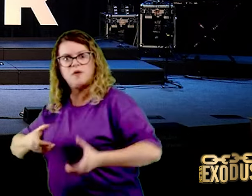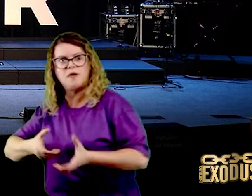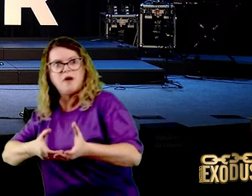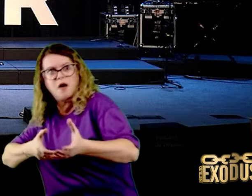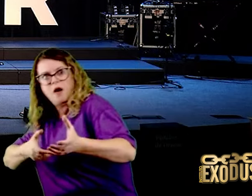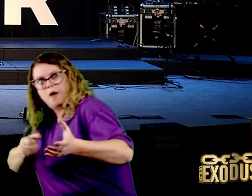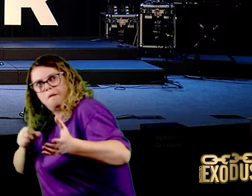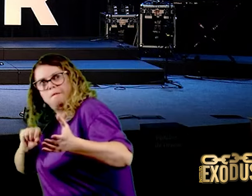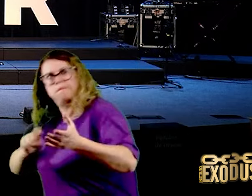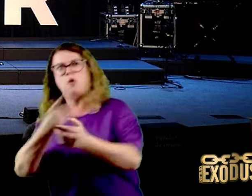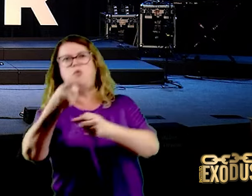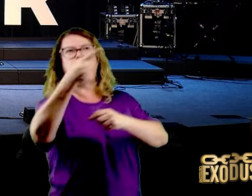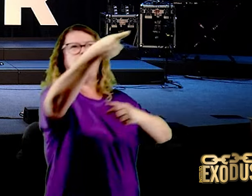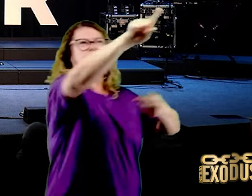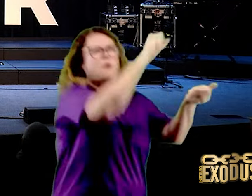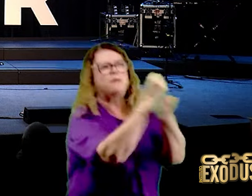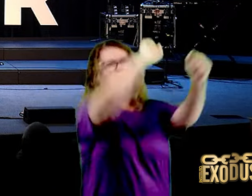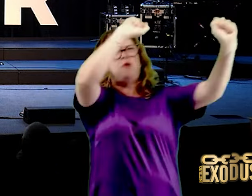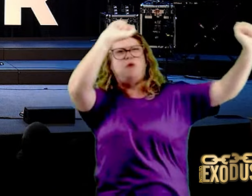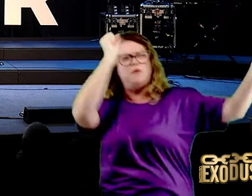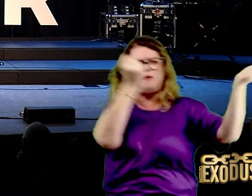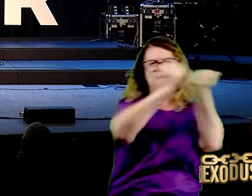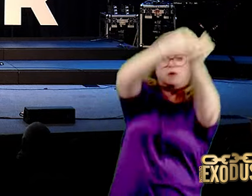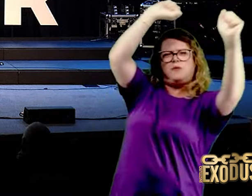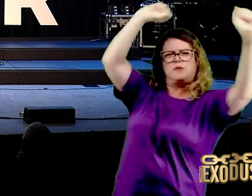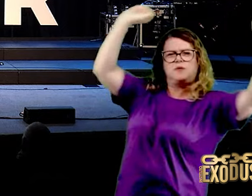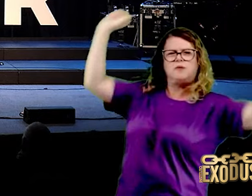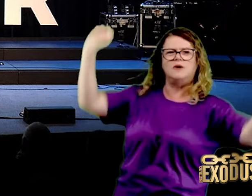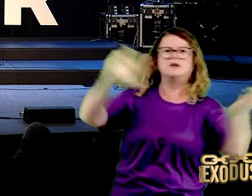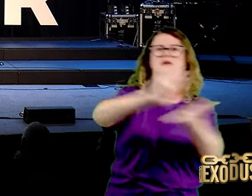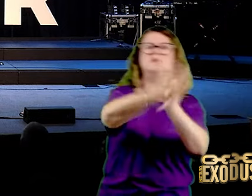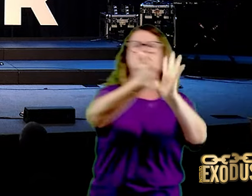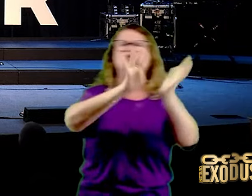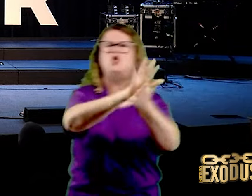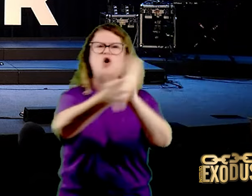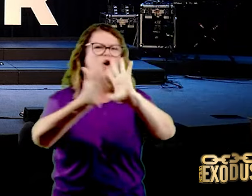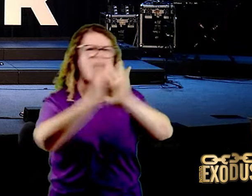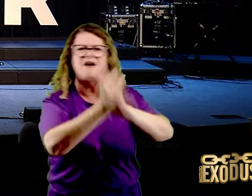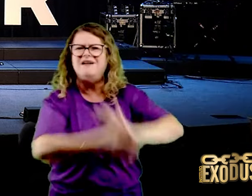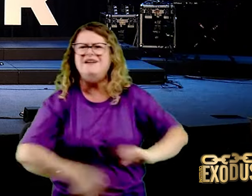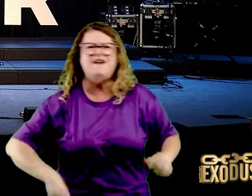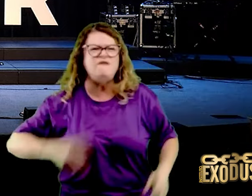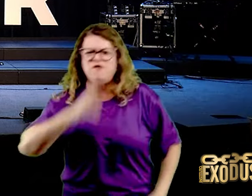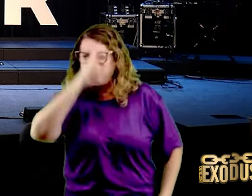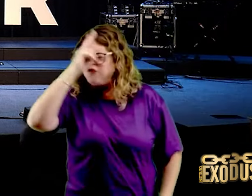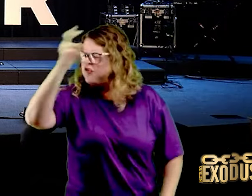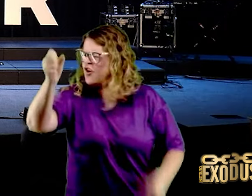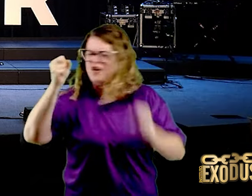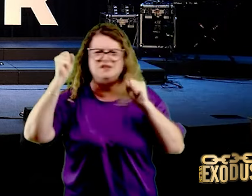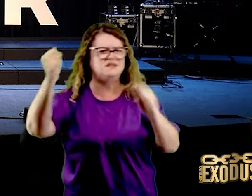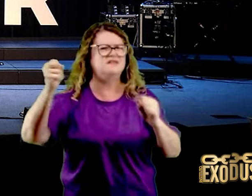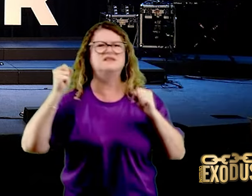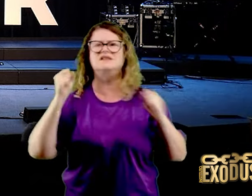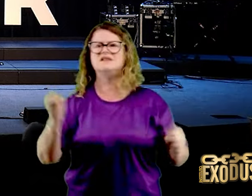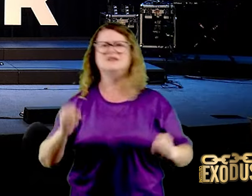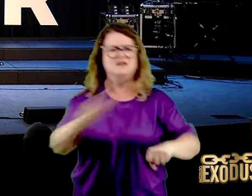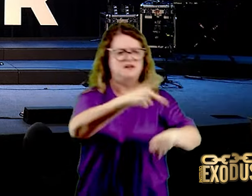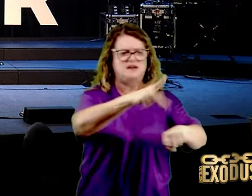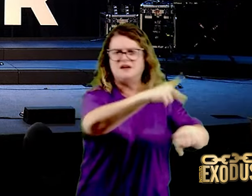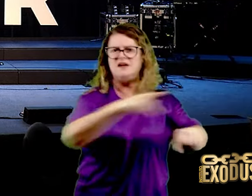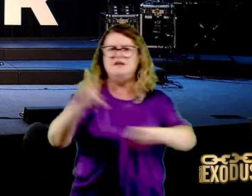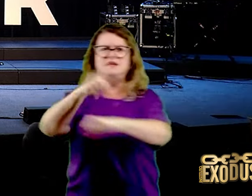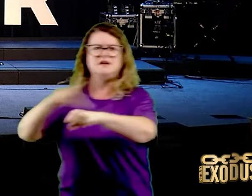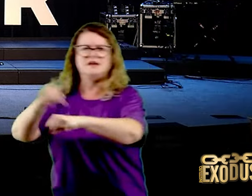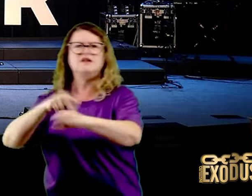OTAN, tem a munição do Pacto de Varsóvia. Gente, aquilo ali, você pega esses fuzis, que toda hora falam na